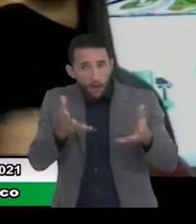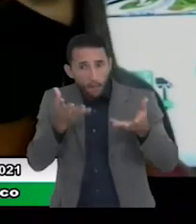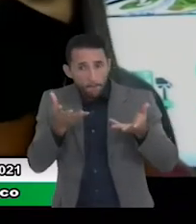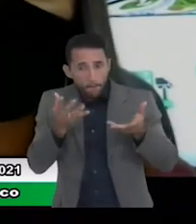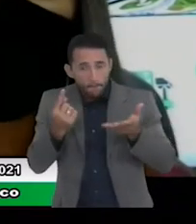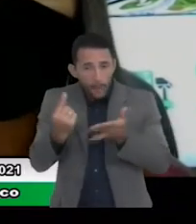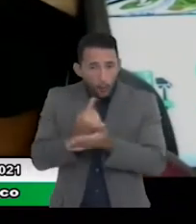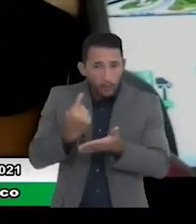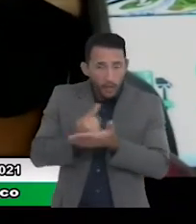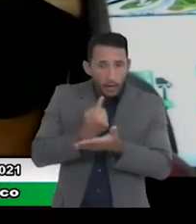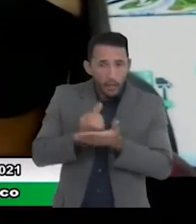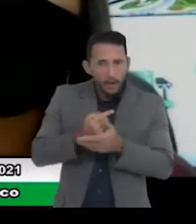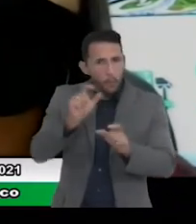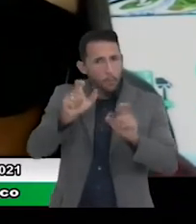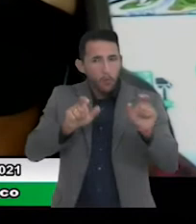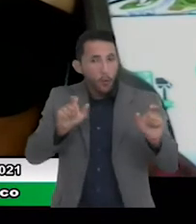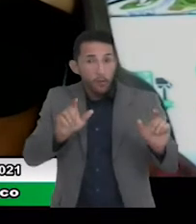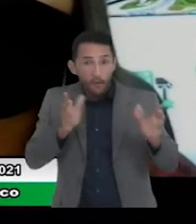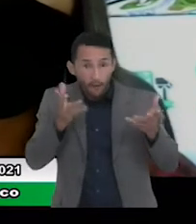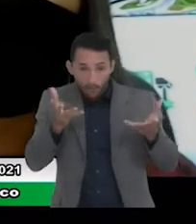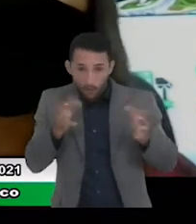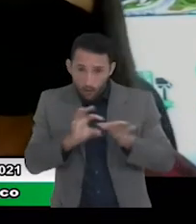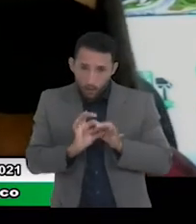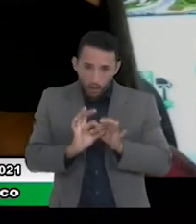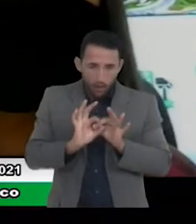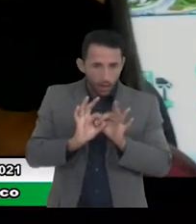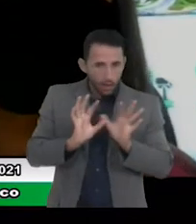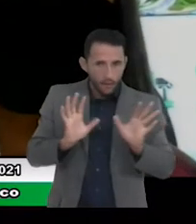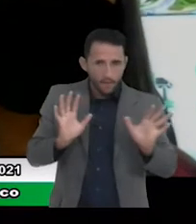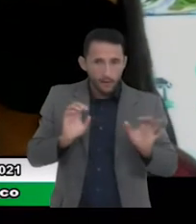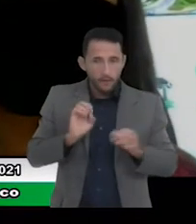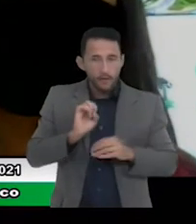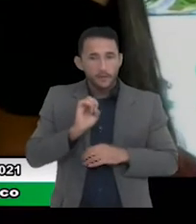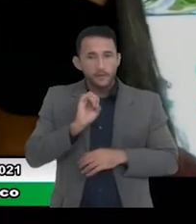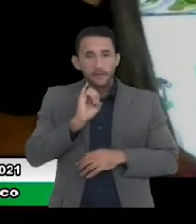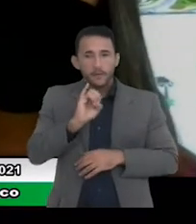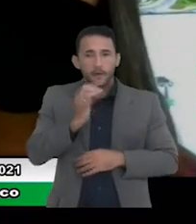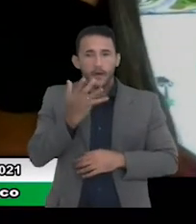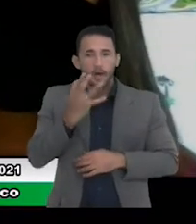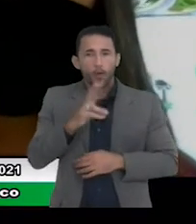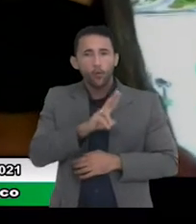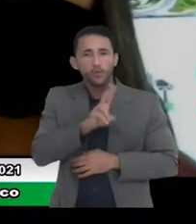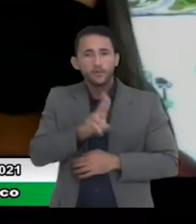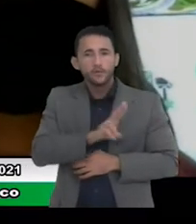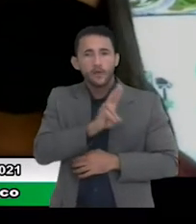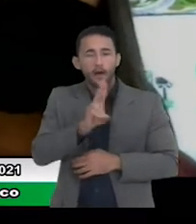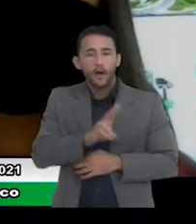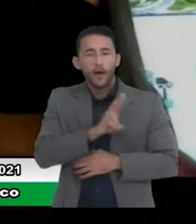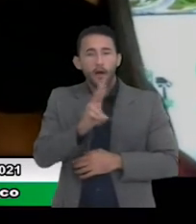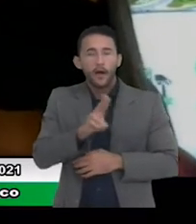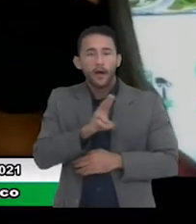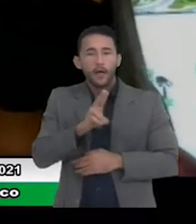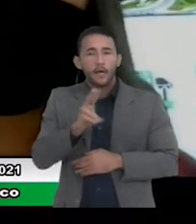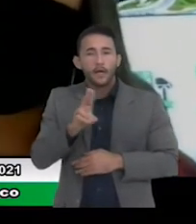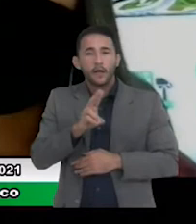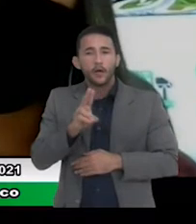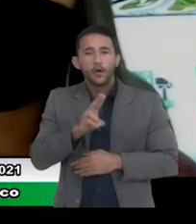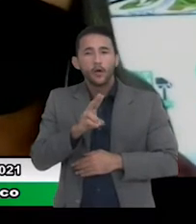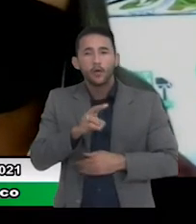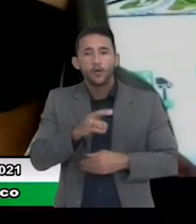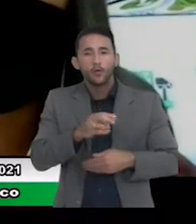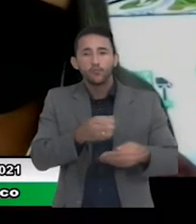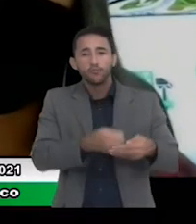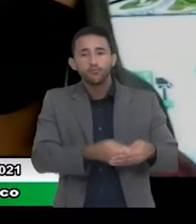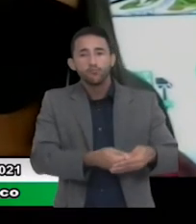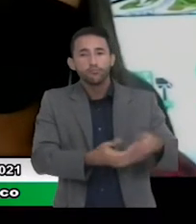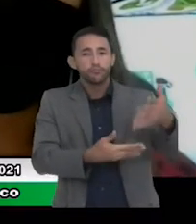alguma dúvida por gentileza fiquem à vontade se quiserem utilizar o chat eu acho que fica fica mais